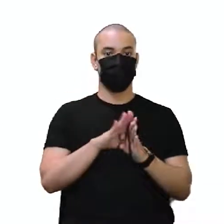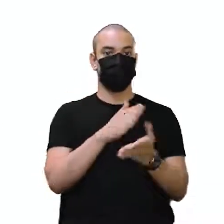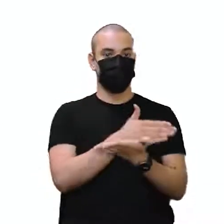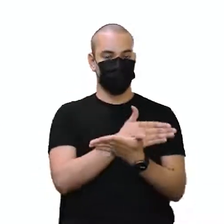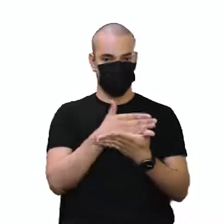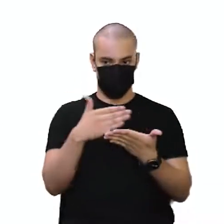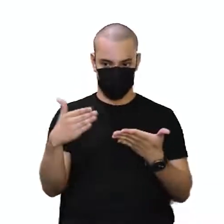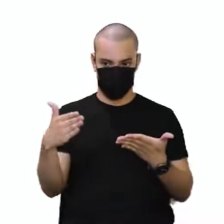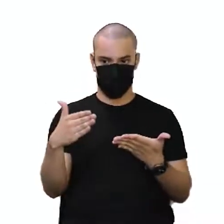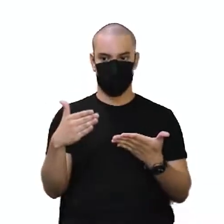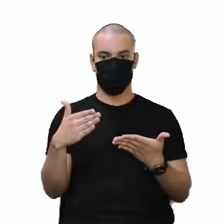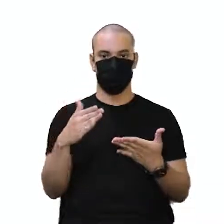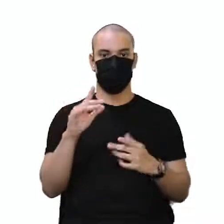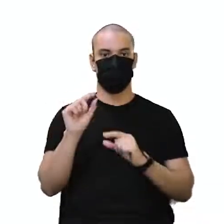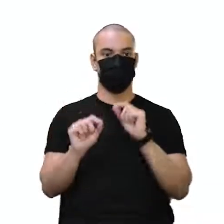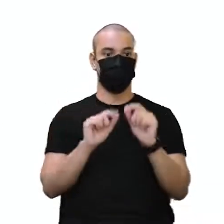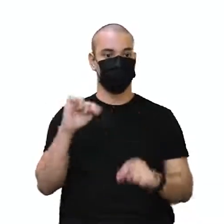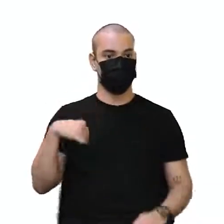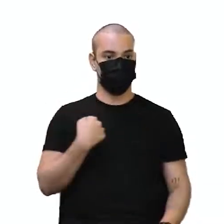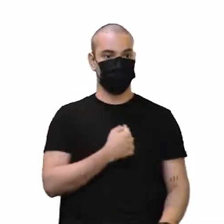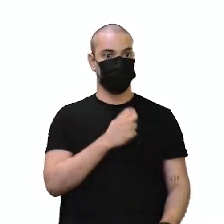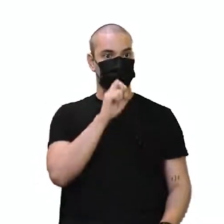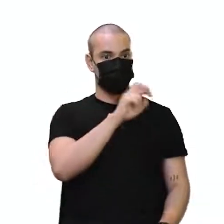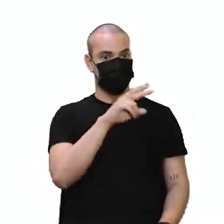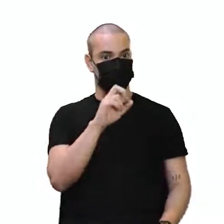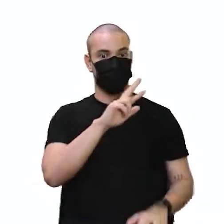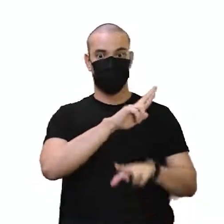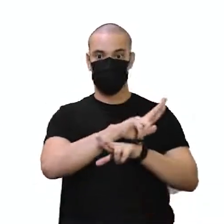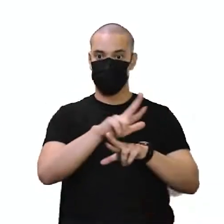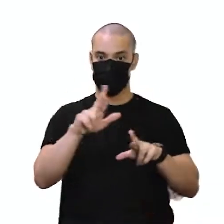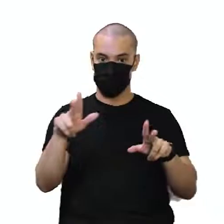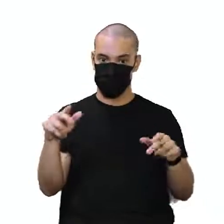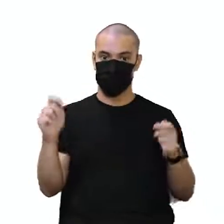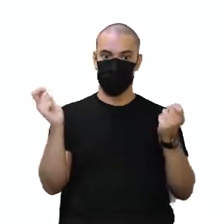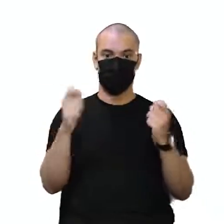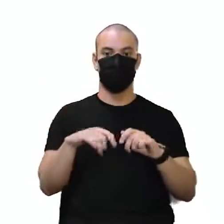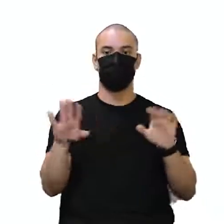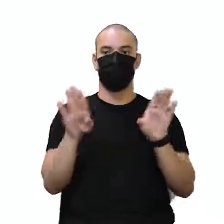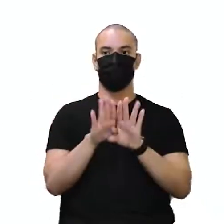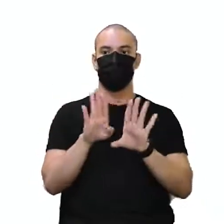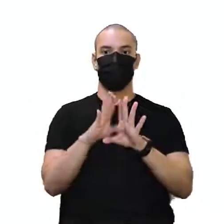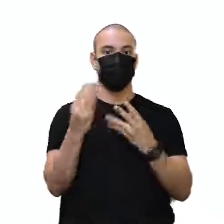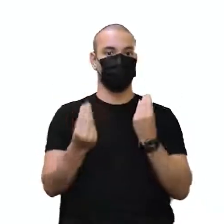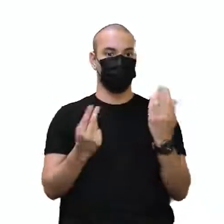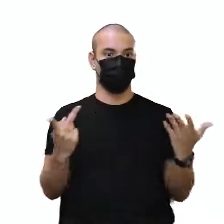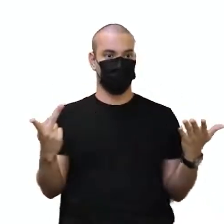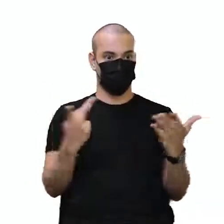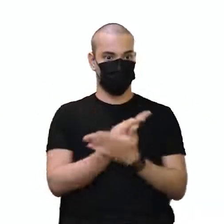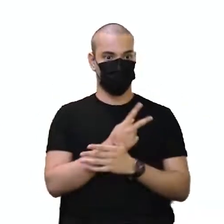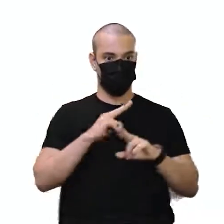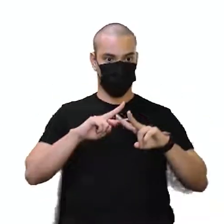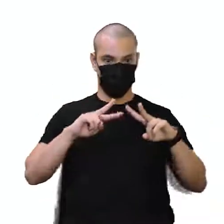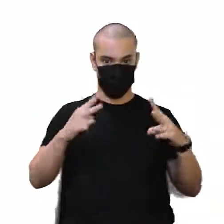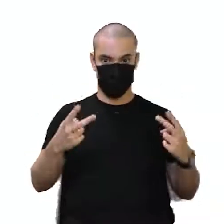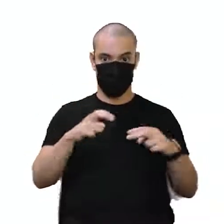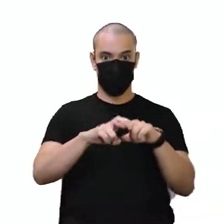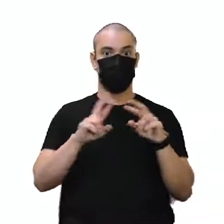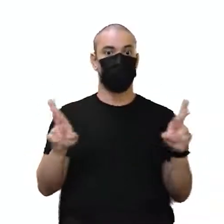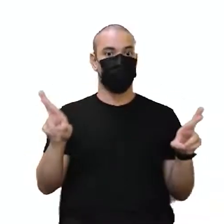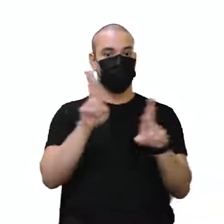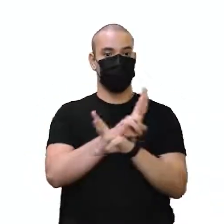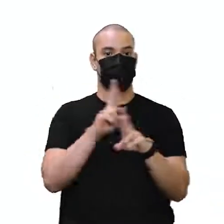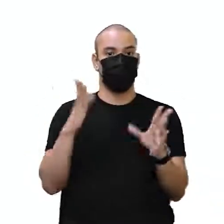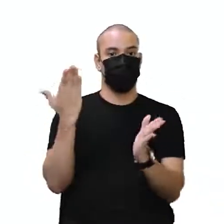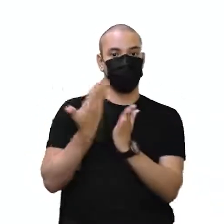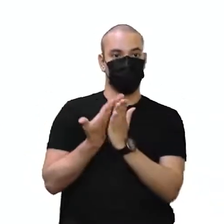dessa, a gente viu lá várias especulações a respeito de como se dava essa transmissão, tá bom? Então, em relação ao